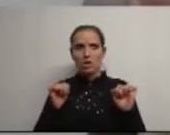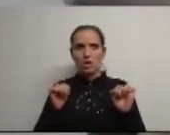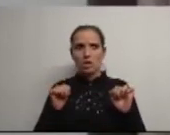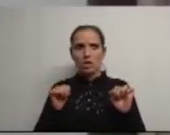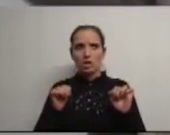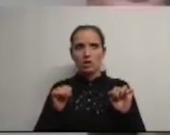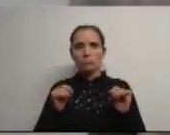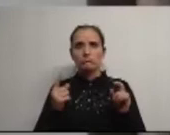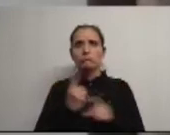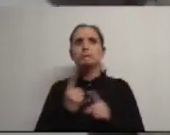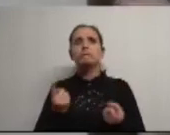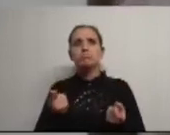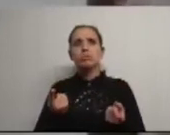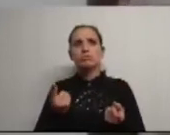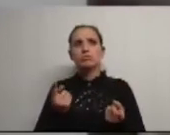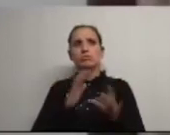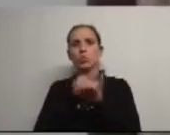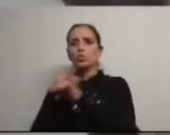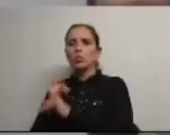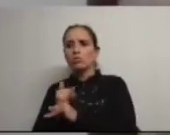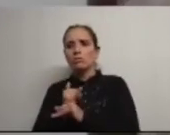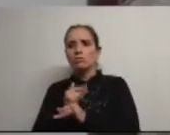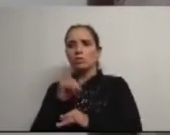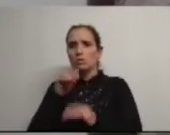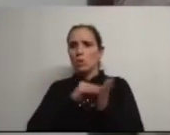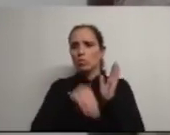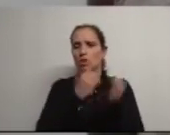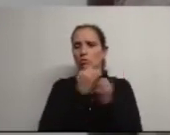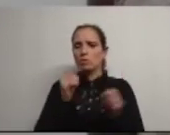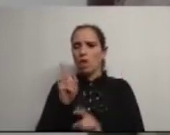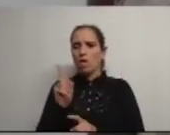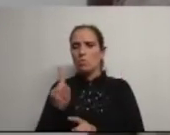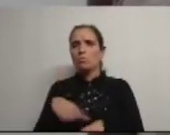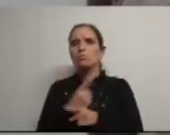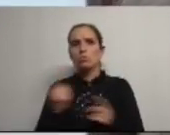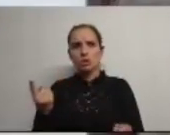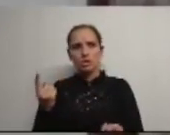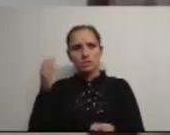porque é que os outros agrupamentos não teram um contrato de autonomia também